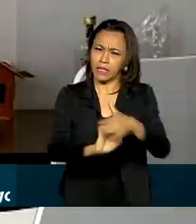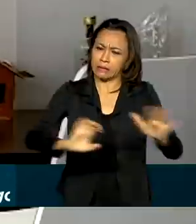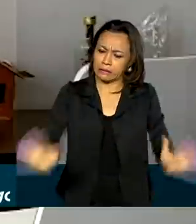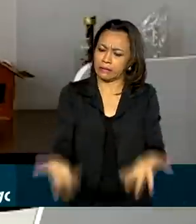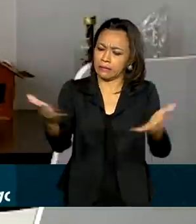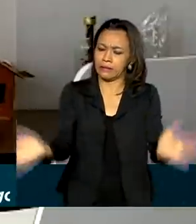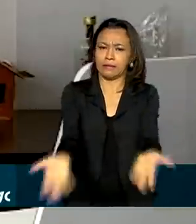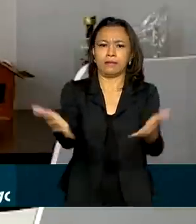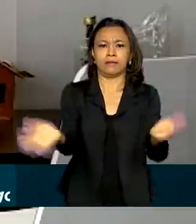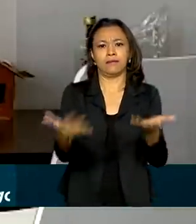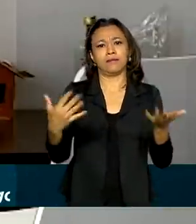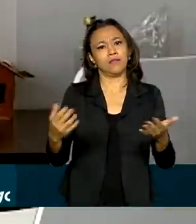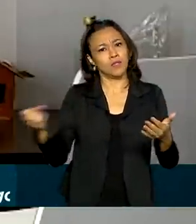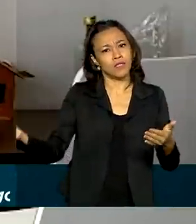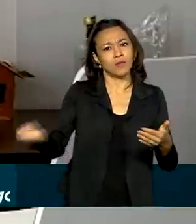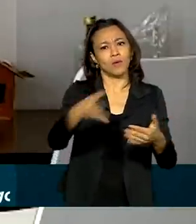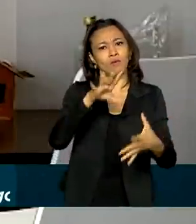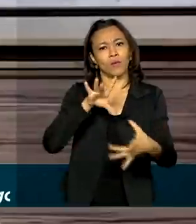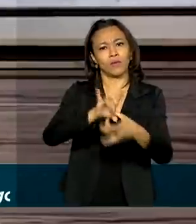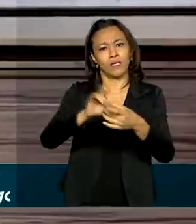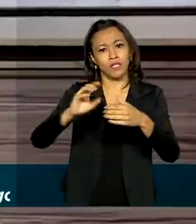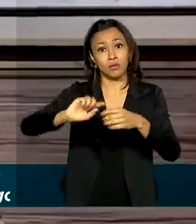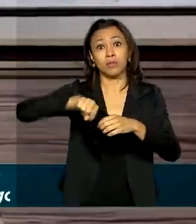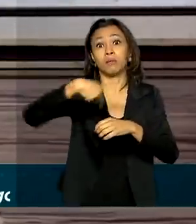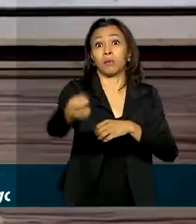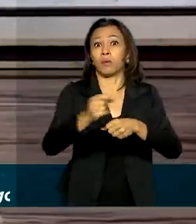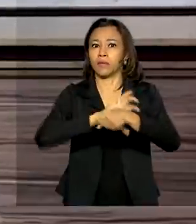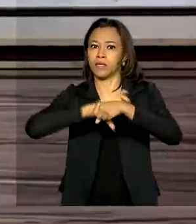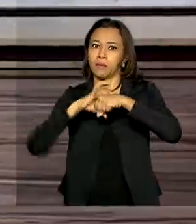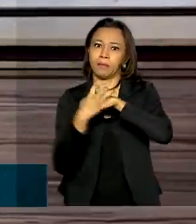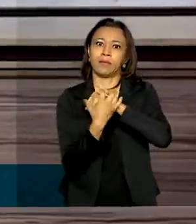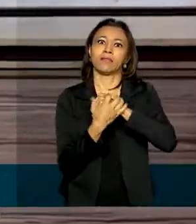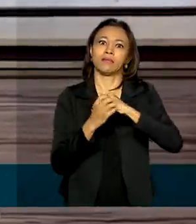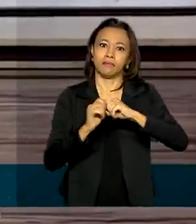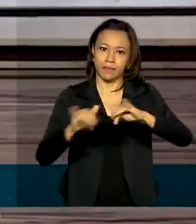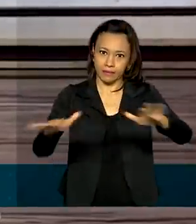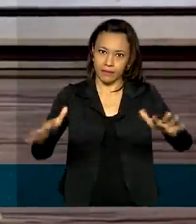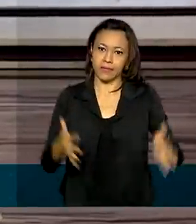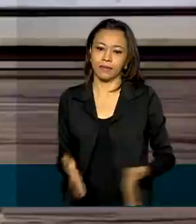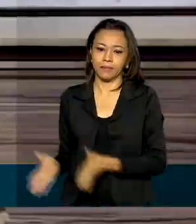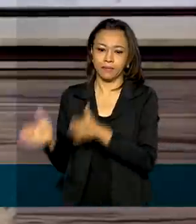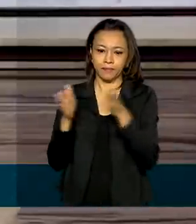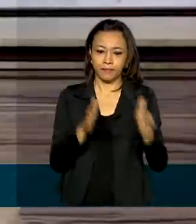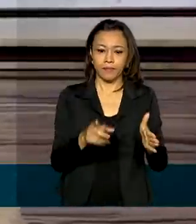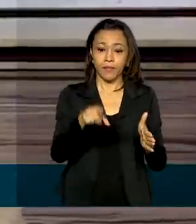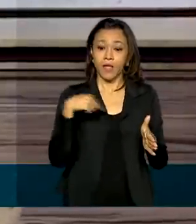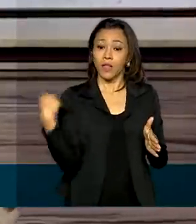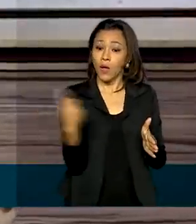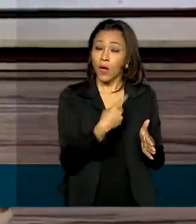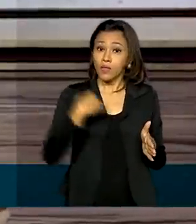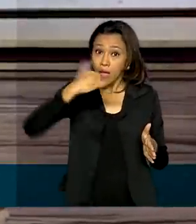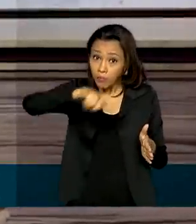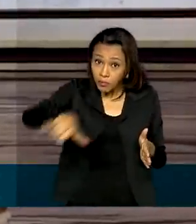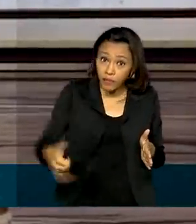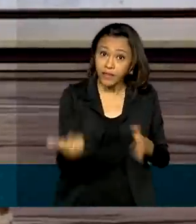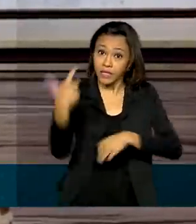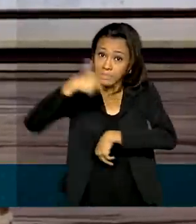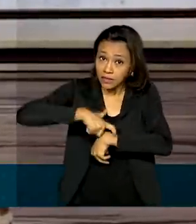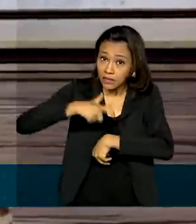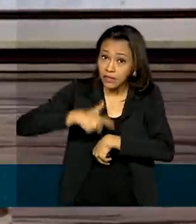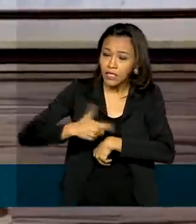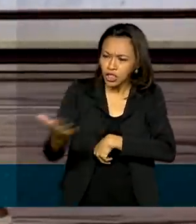cenário que teremos pela frente pós-pandemia. Estamos aproveitando esta oportunidade, chamando o